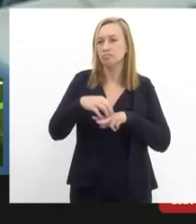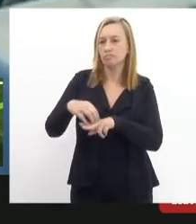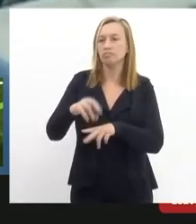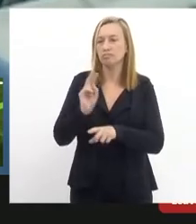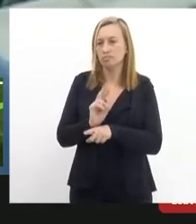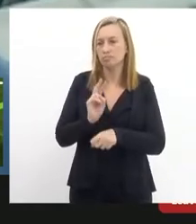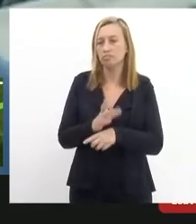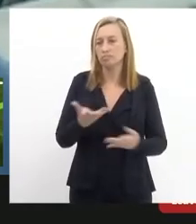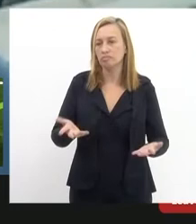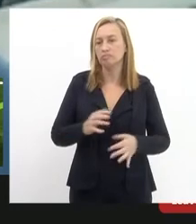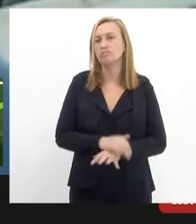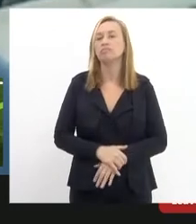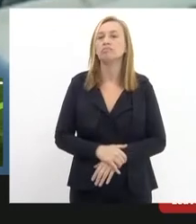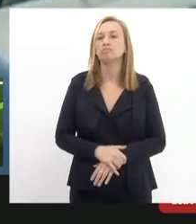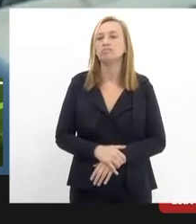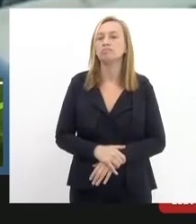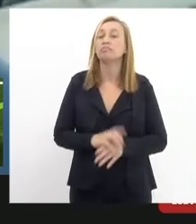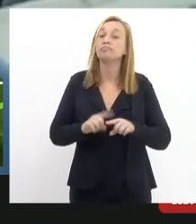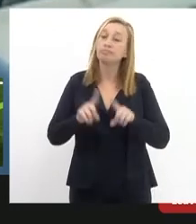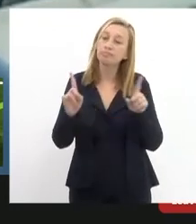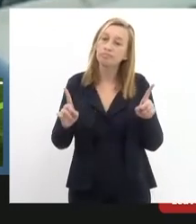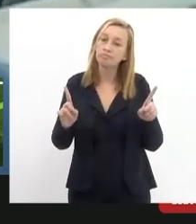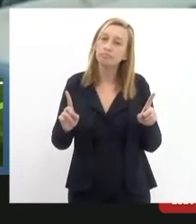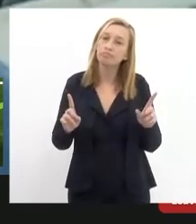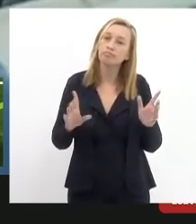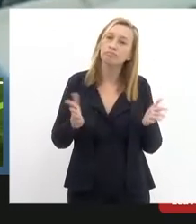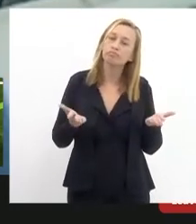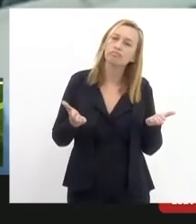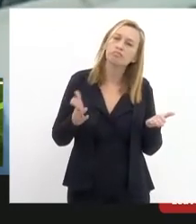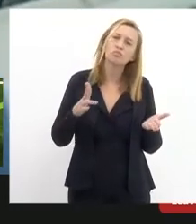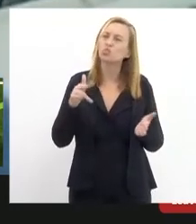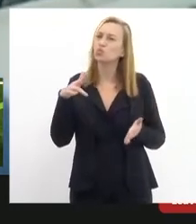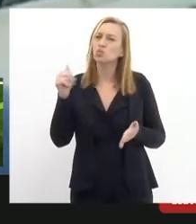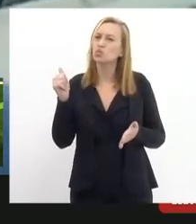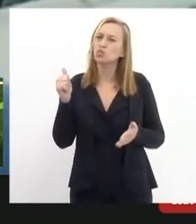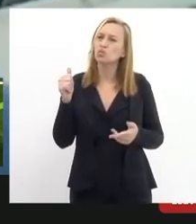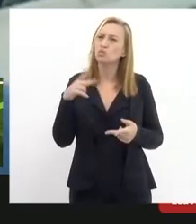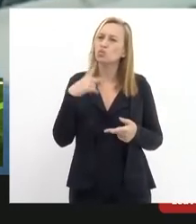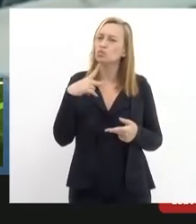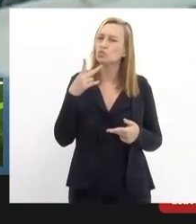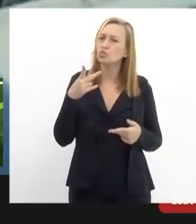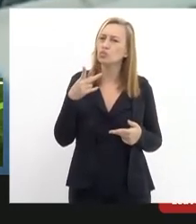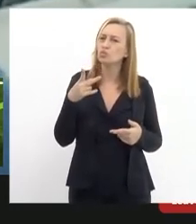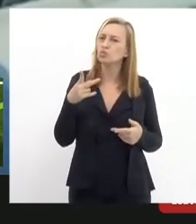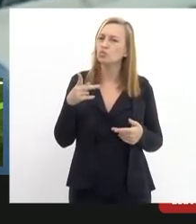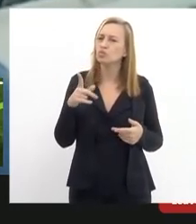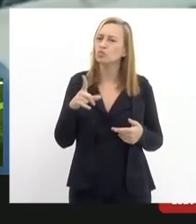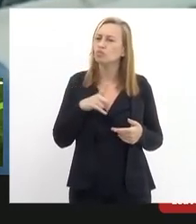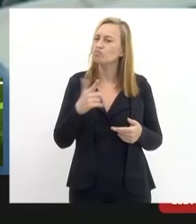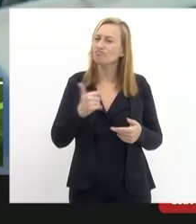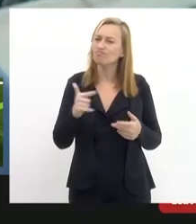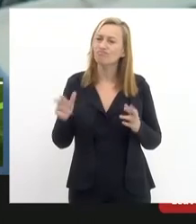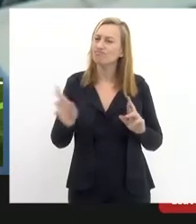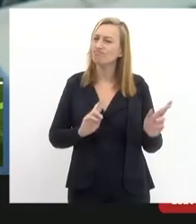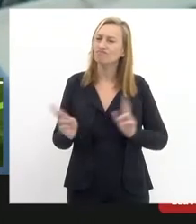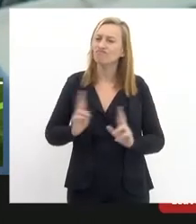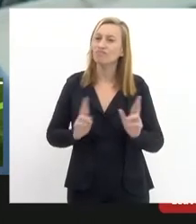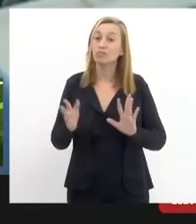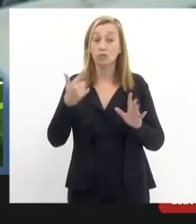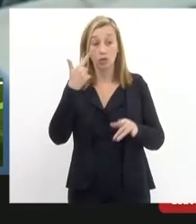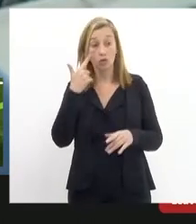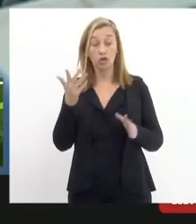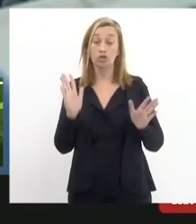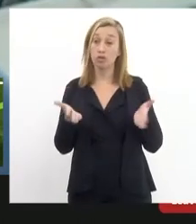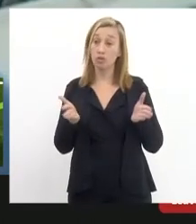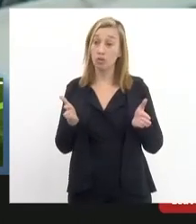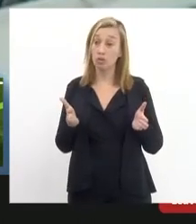bonde mas talvez nunca se abriu esse canal e aparentemente pelo que eu estou ouvindo aqui talvez